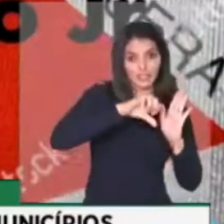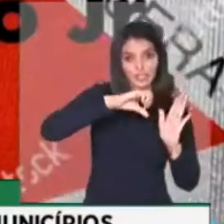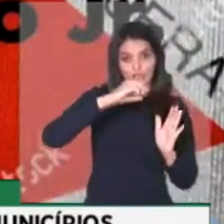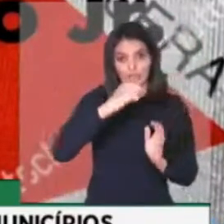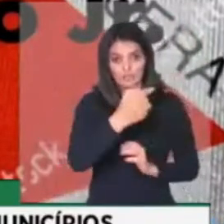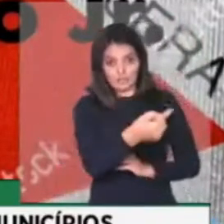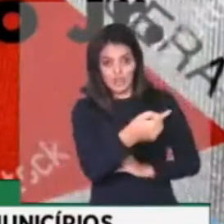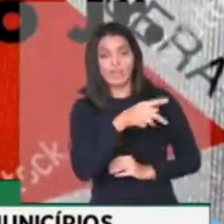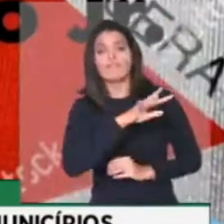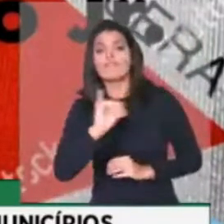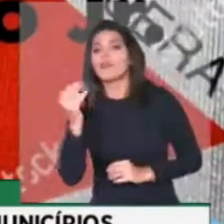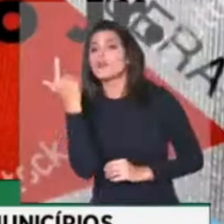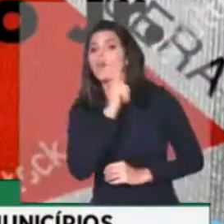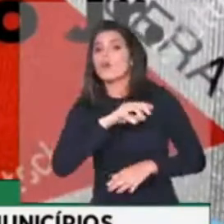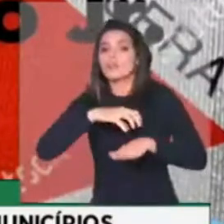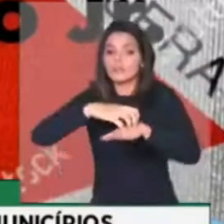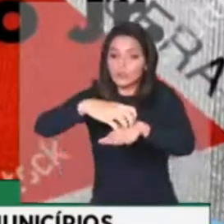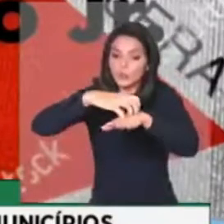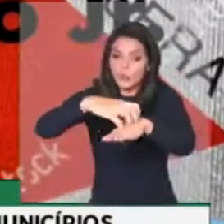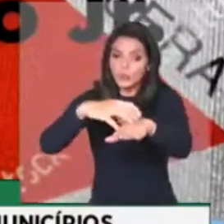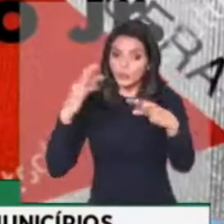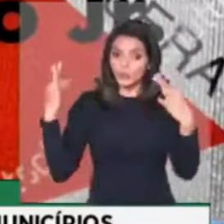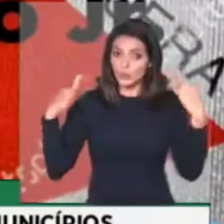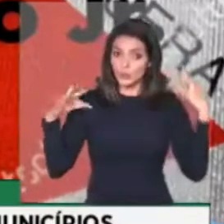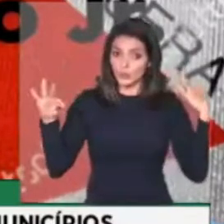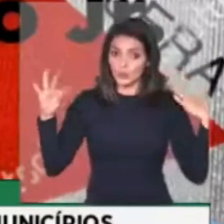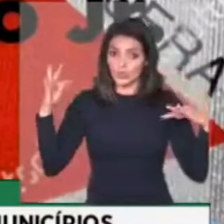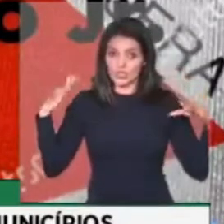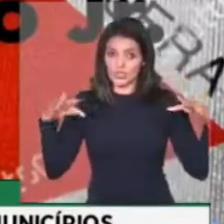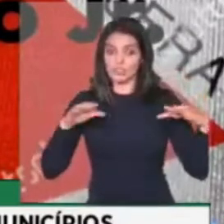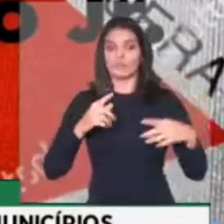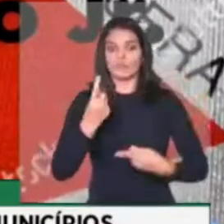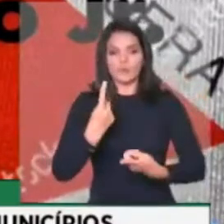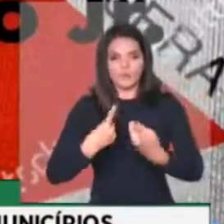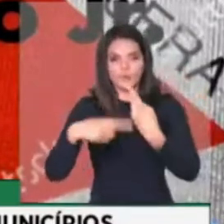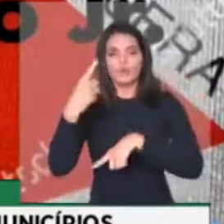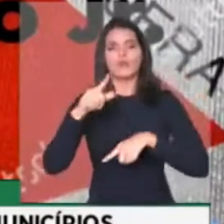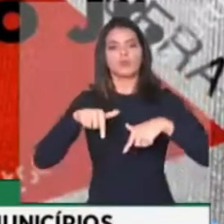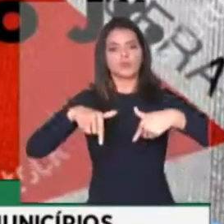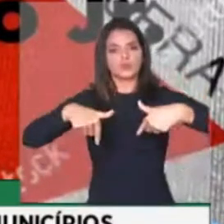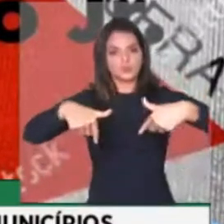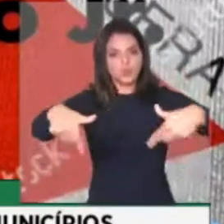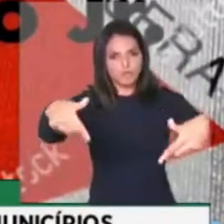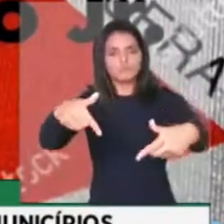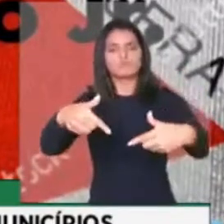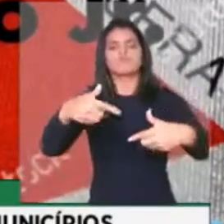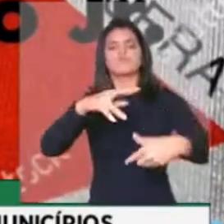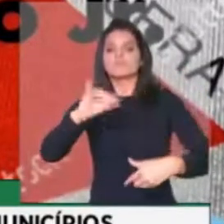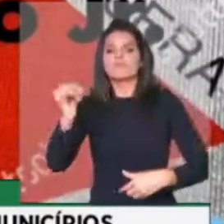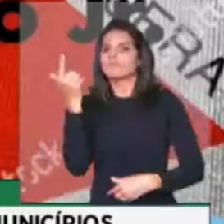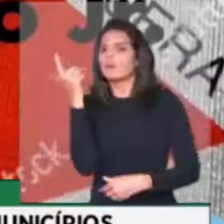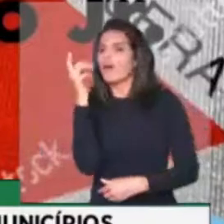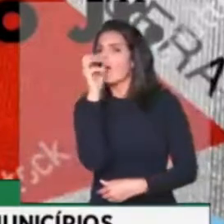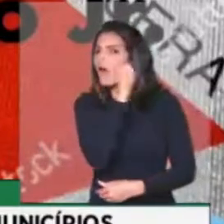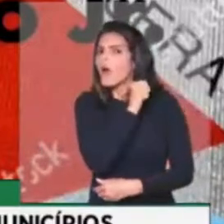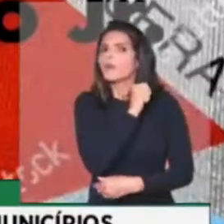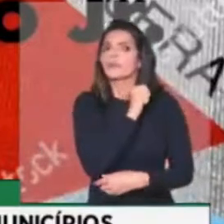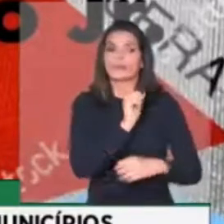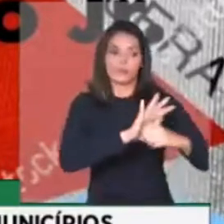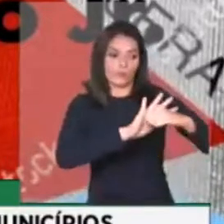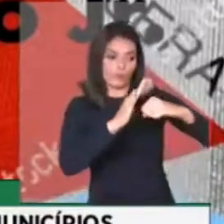nosso sistema turístico de volta ao seu funcionamento pleno em pouco tempo, após